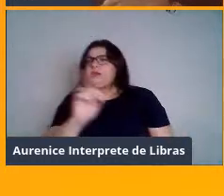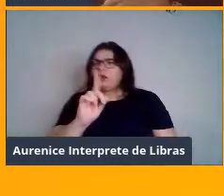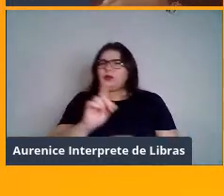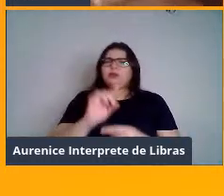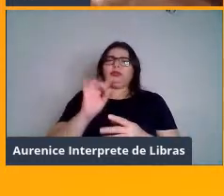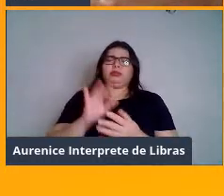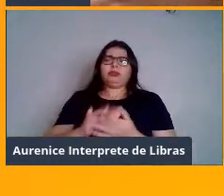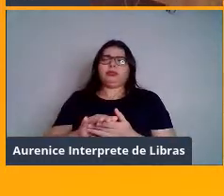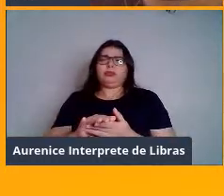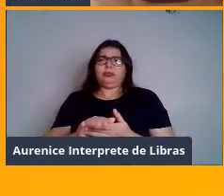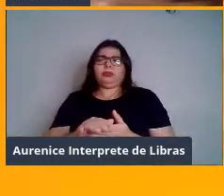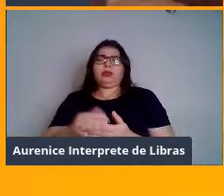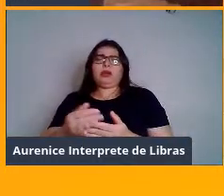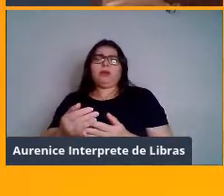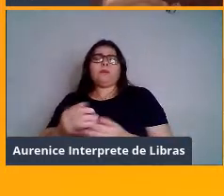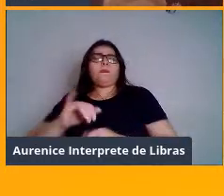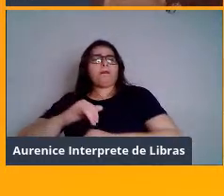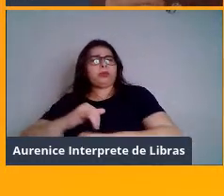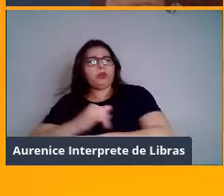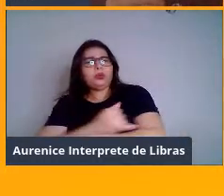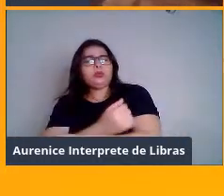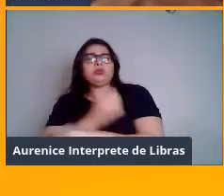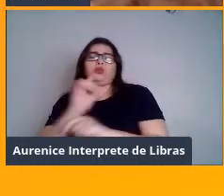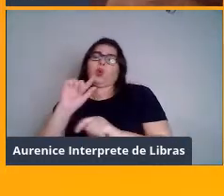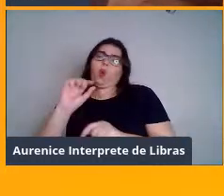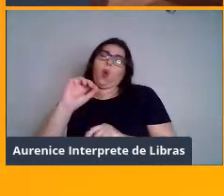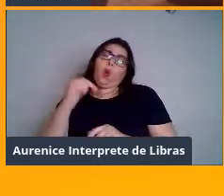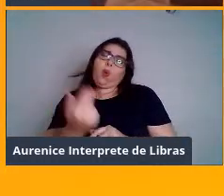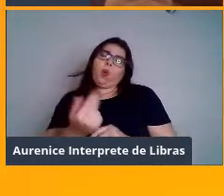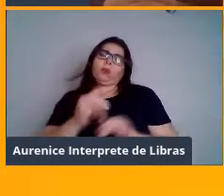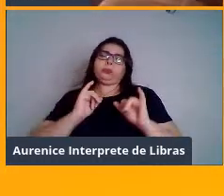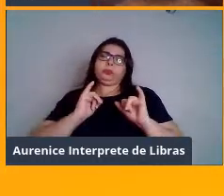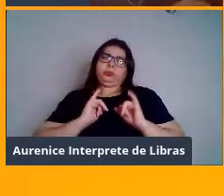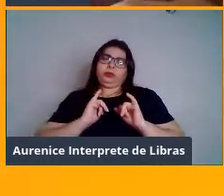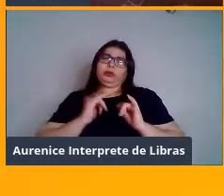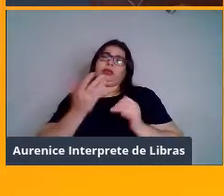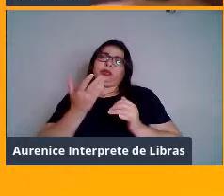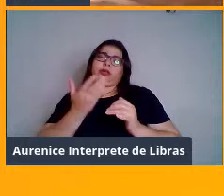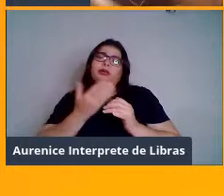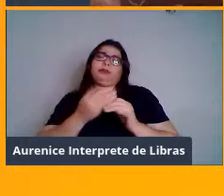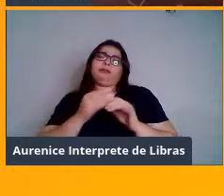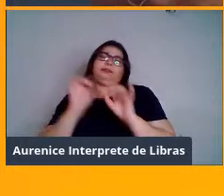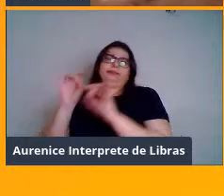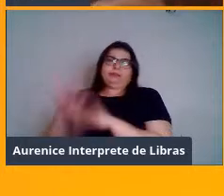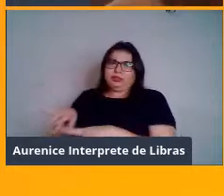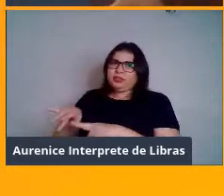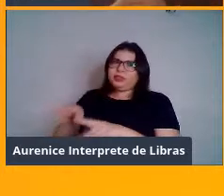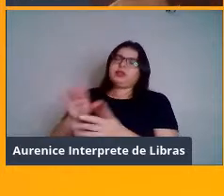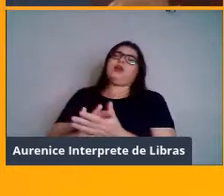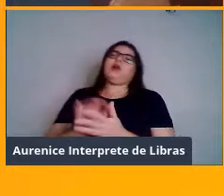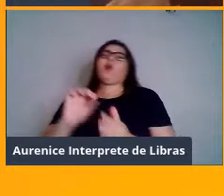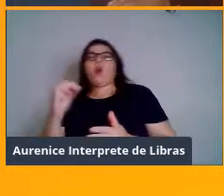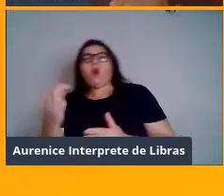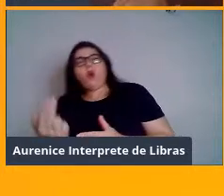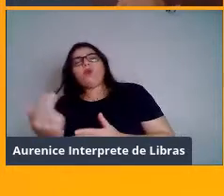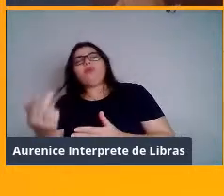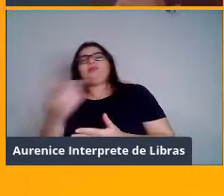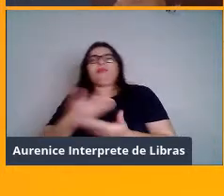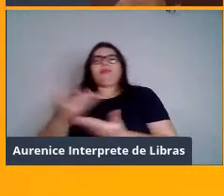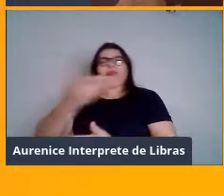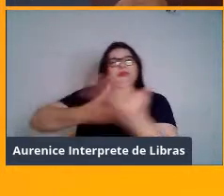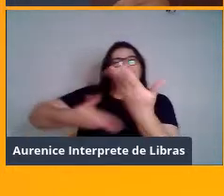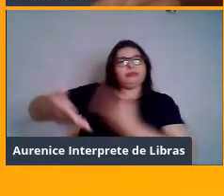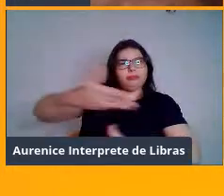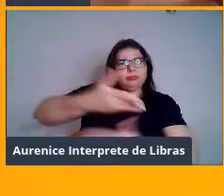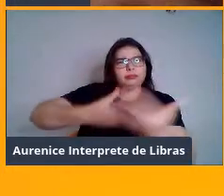peso ou querem só sair do sedentarismo ou temos até alunos que vão mais para ter uma interação social, certo? Que é um